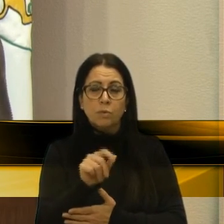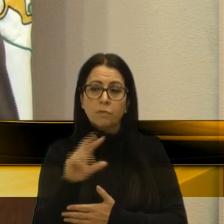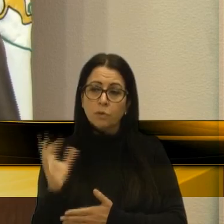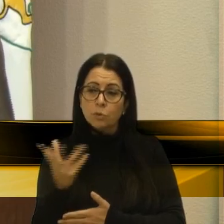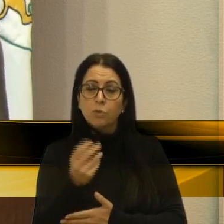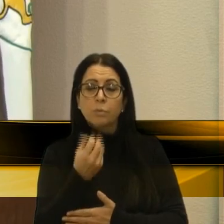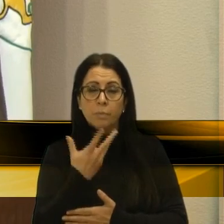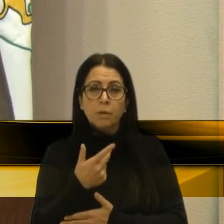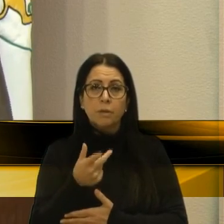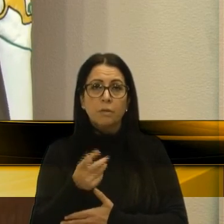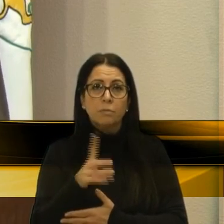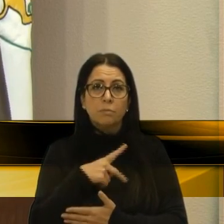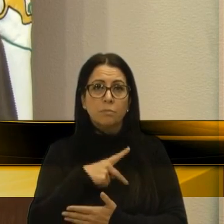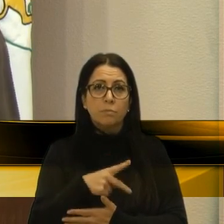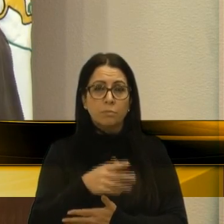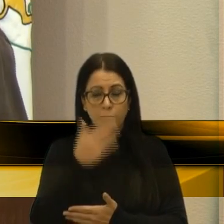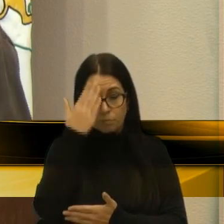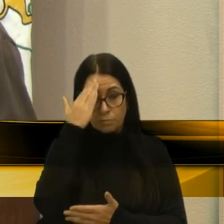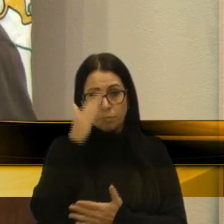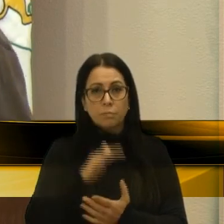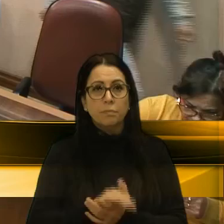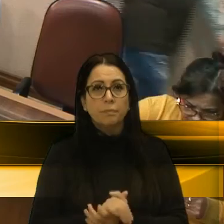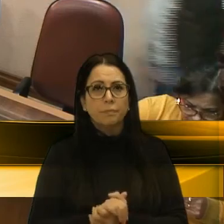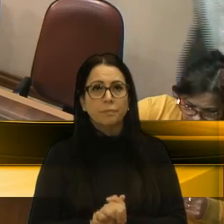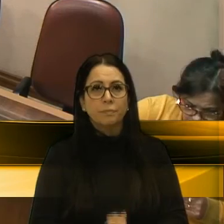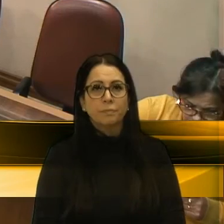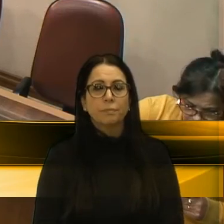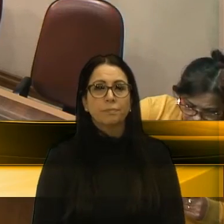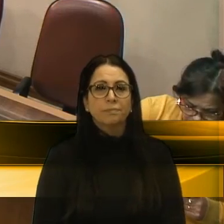contemplado. Era isso, Sr. Presidente, meu muito obrigado. Obrigado, Sr. Presidente, e aí, e aí,